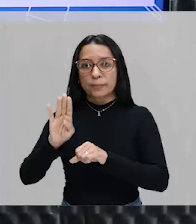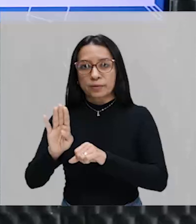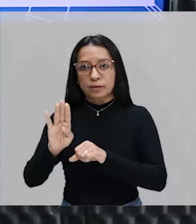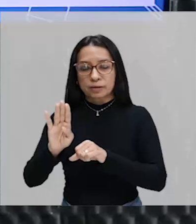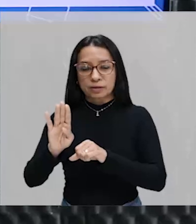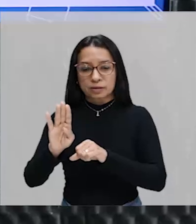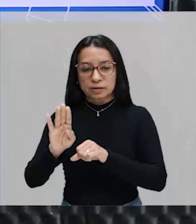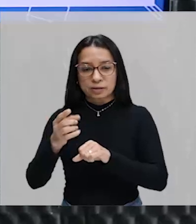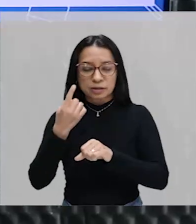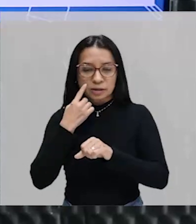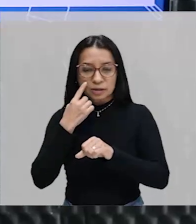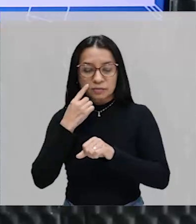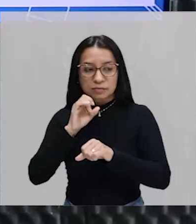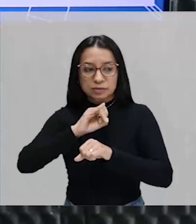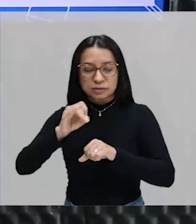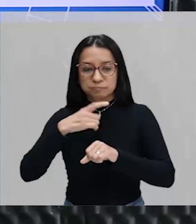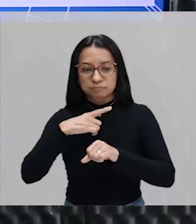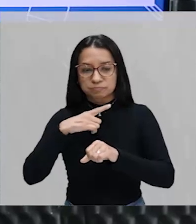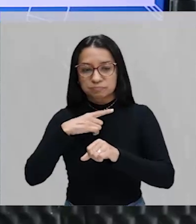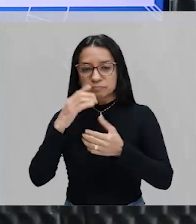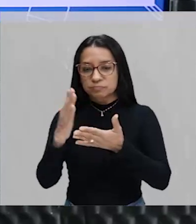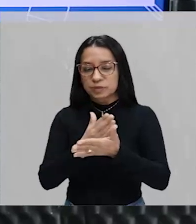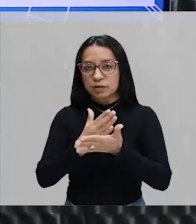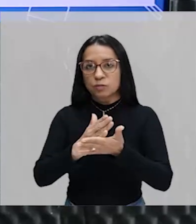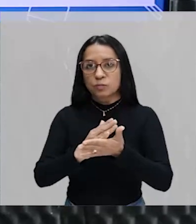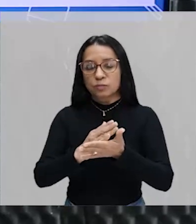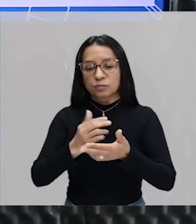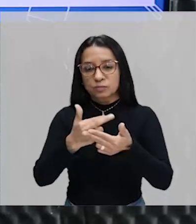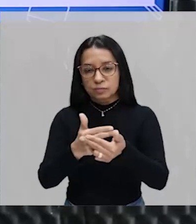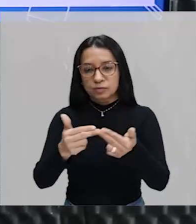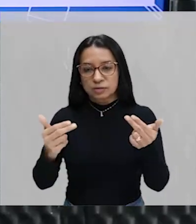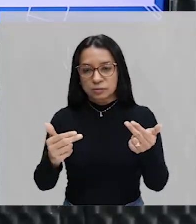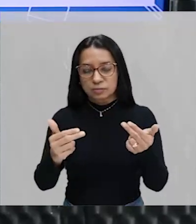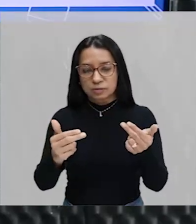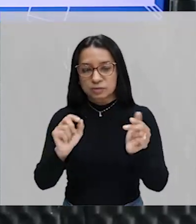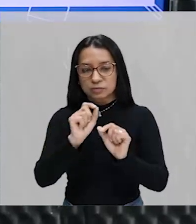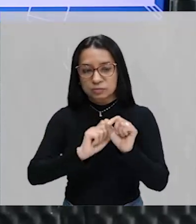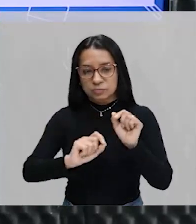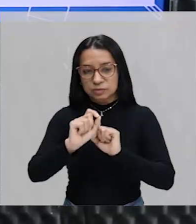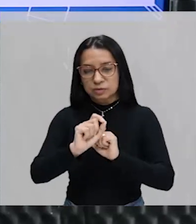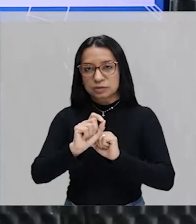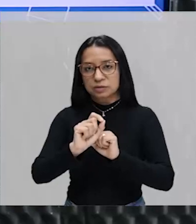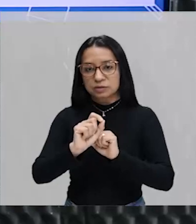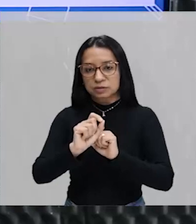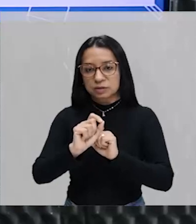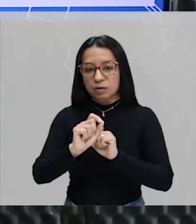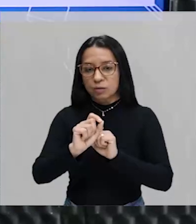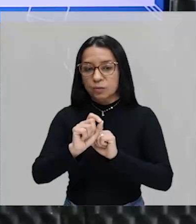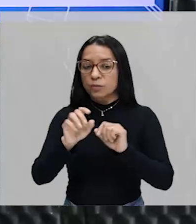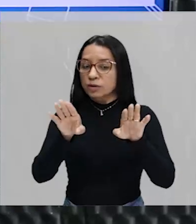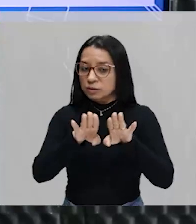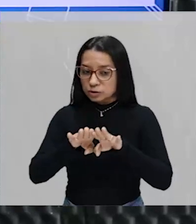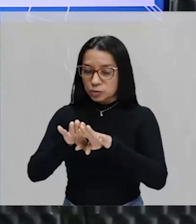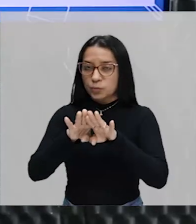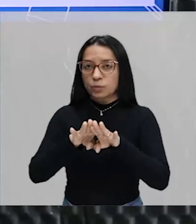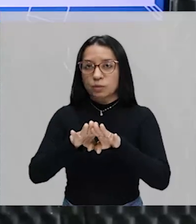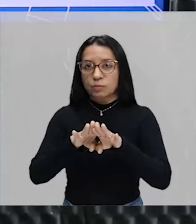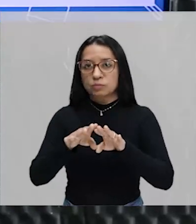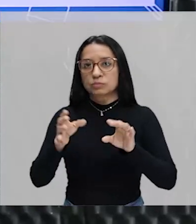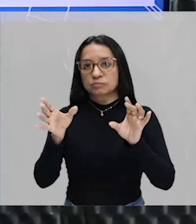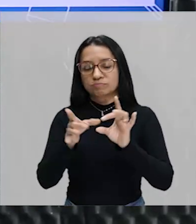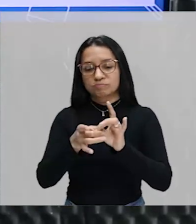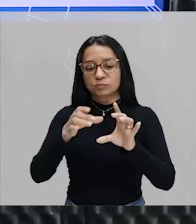e identificar se existe algum ou alguns elementos que estão simultaneamente nos dois conjuntos.